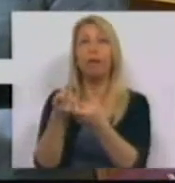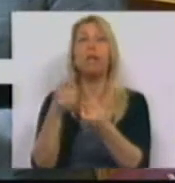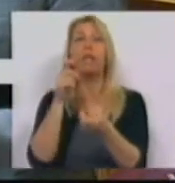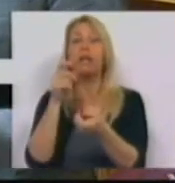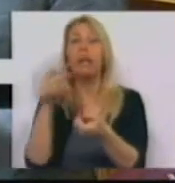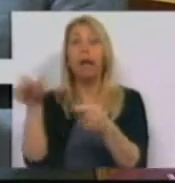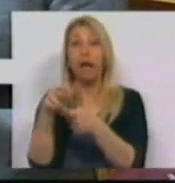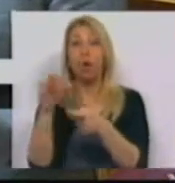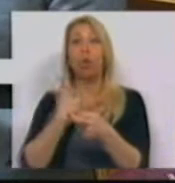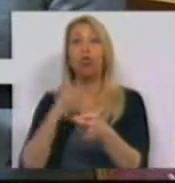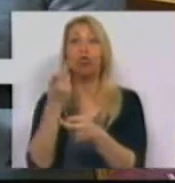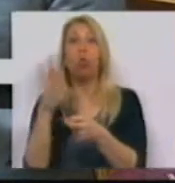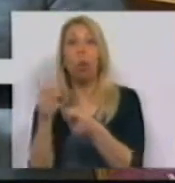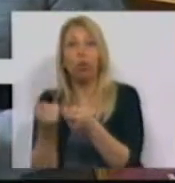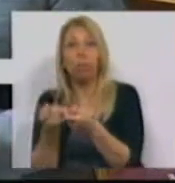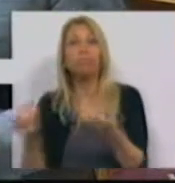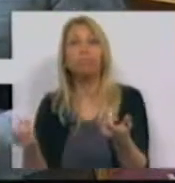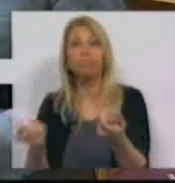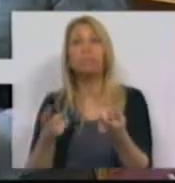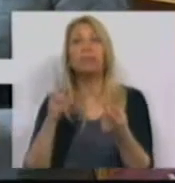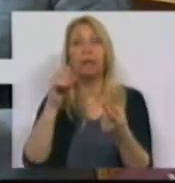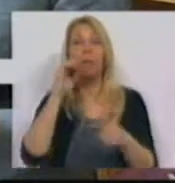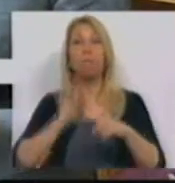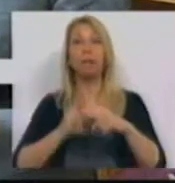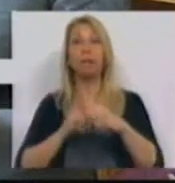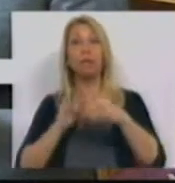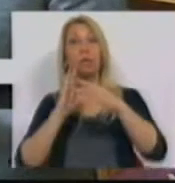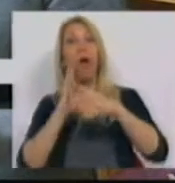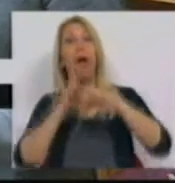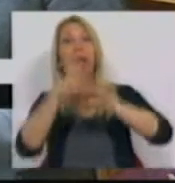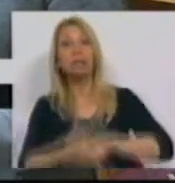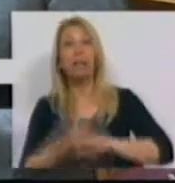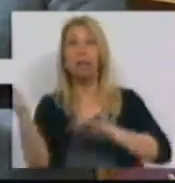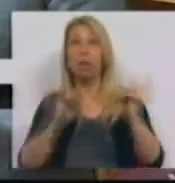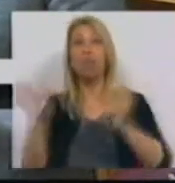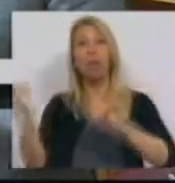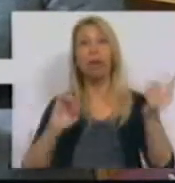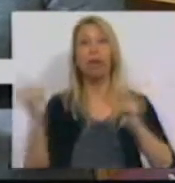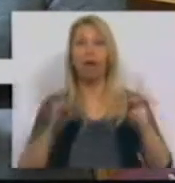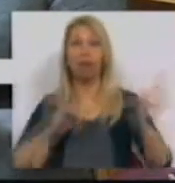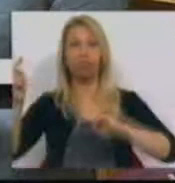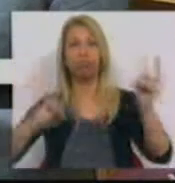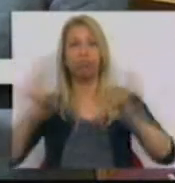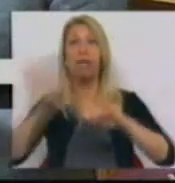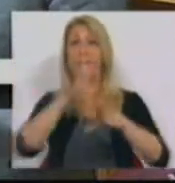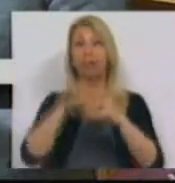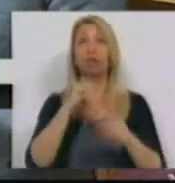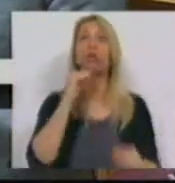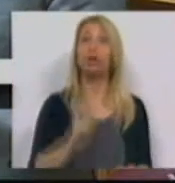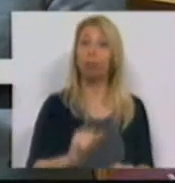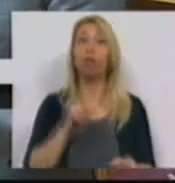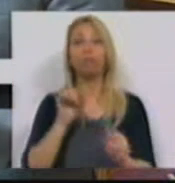e em benefício do acesso e mobilidade dentro do território. Elas constituir-se-iam, sem dúvida, como